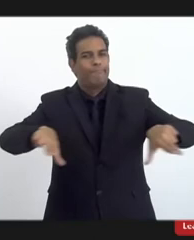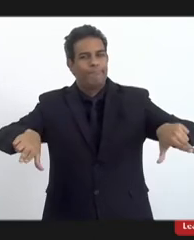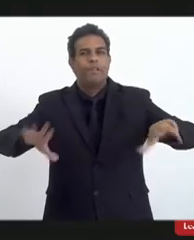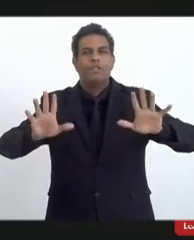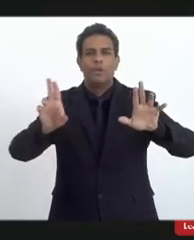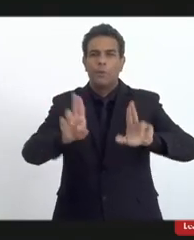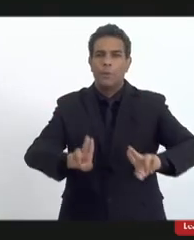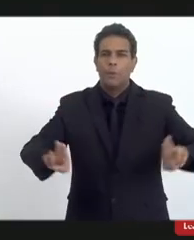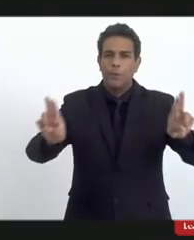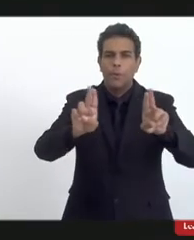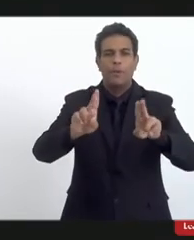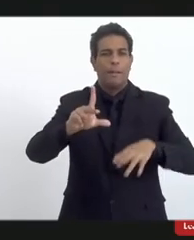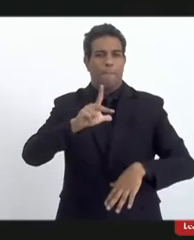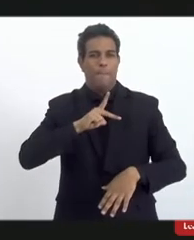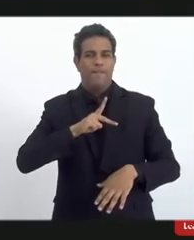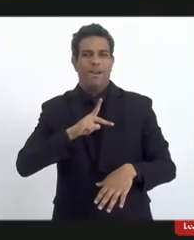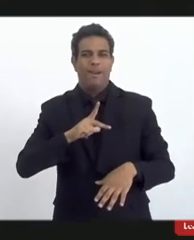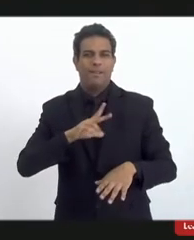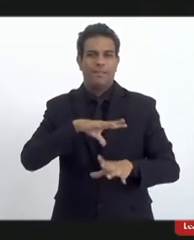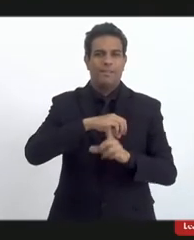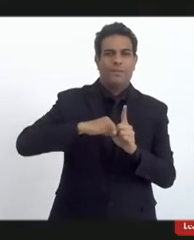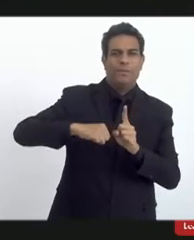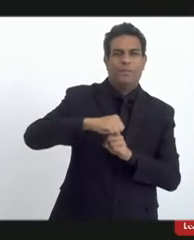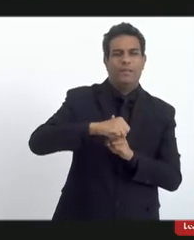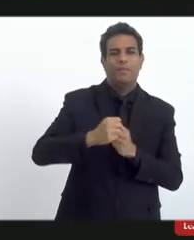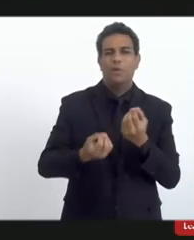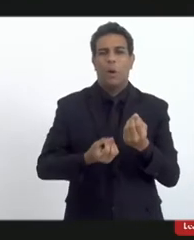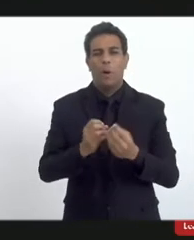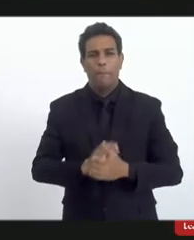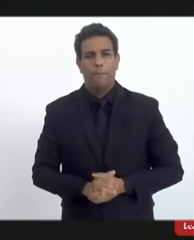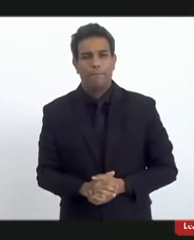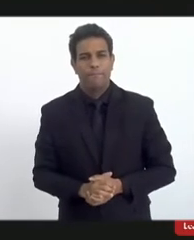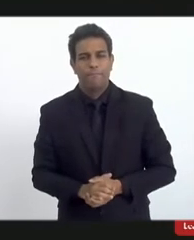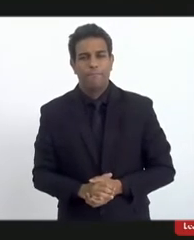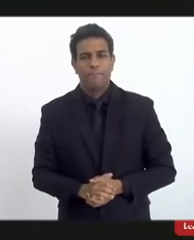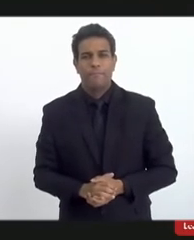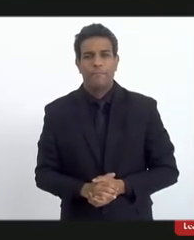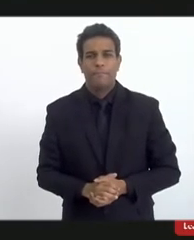já usamos a expressão privatização, você tem noção, amigos,